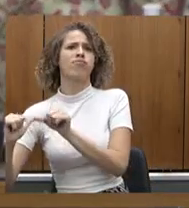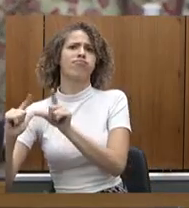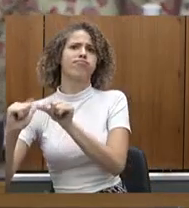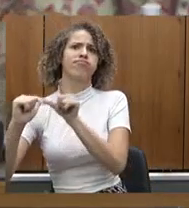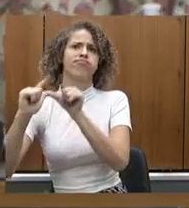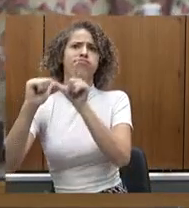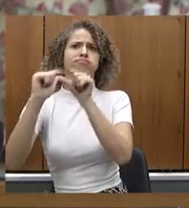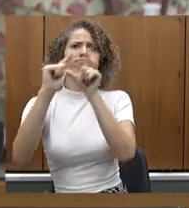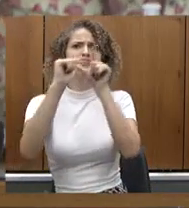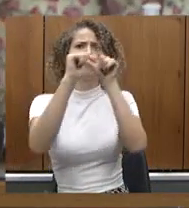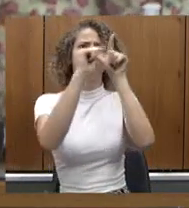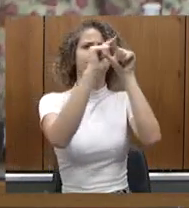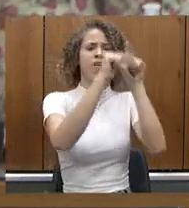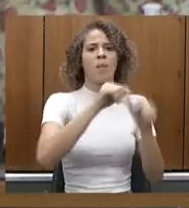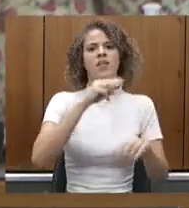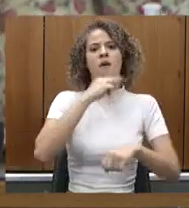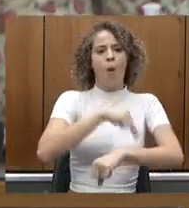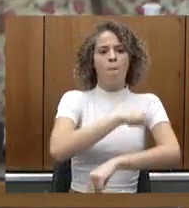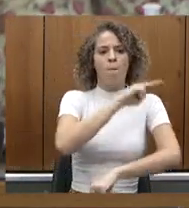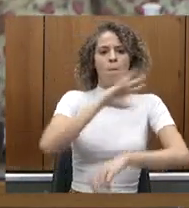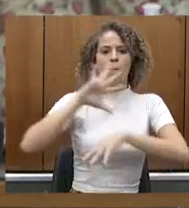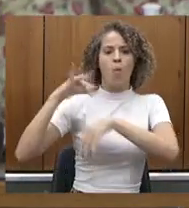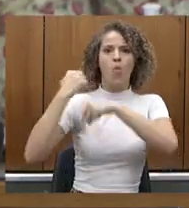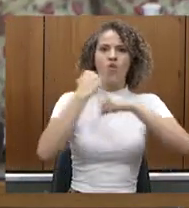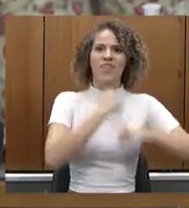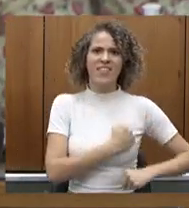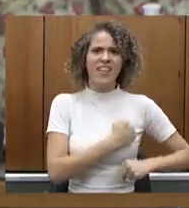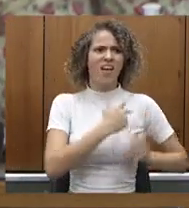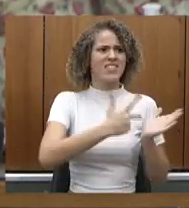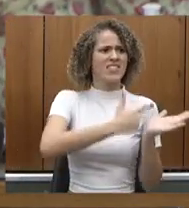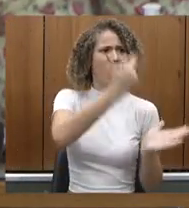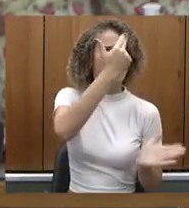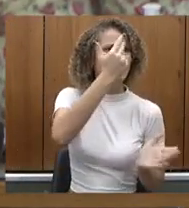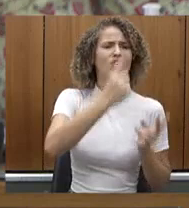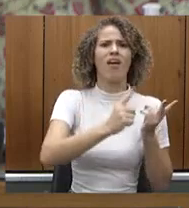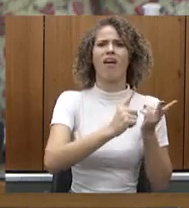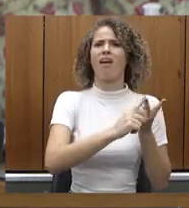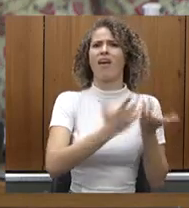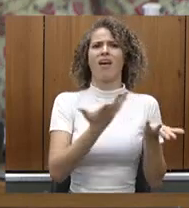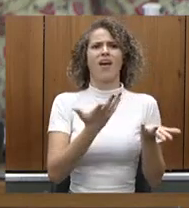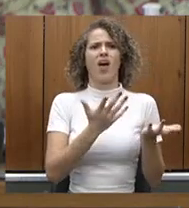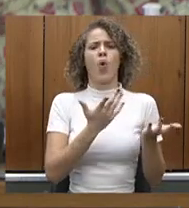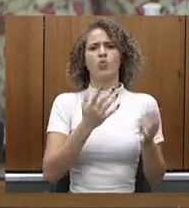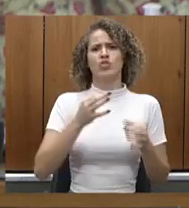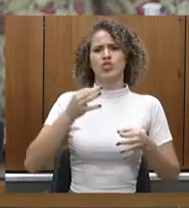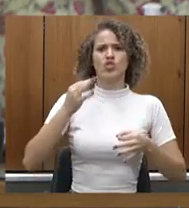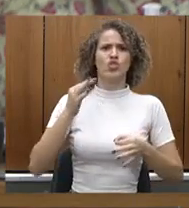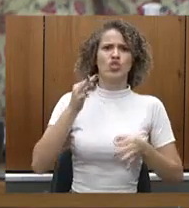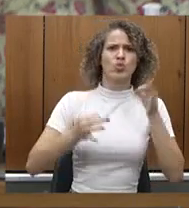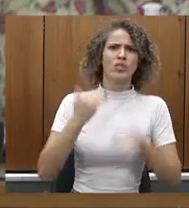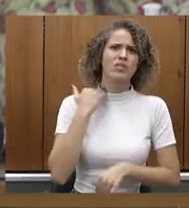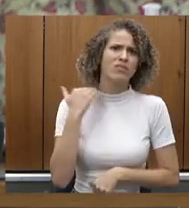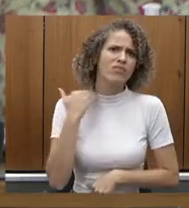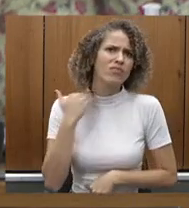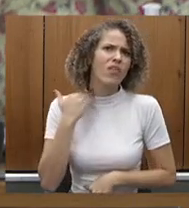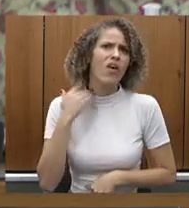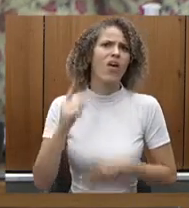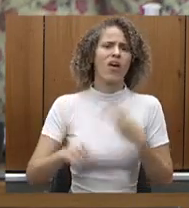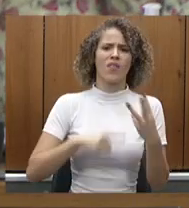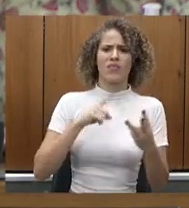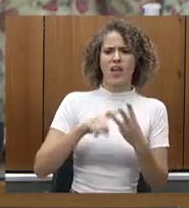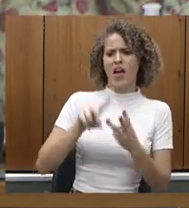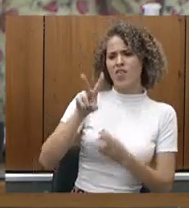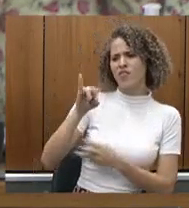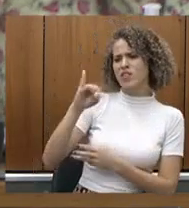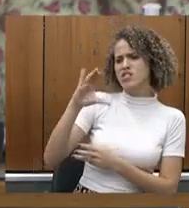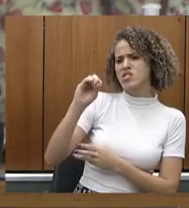tratamento oncológico em Muriaé não querem fazer as cirurgias em Juiz de Fora querem fazer ali na região de Viçosa na